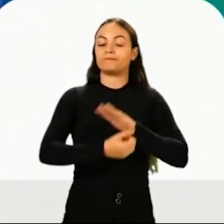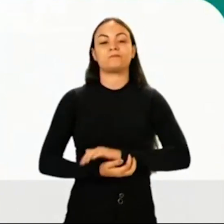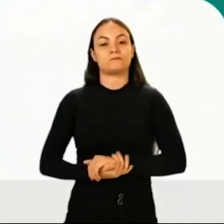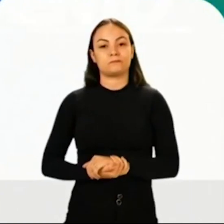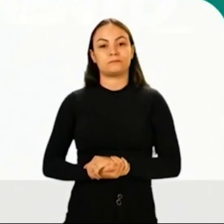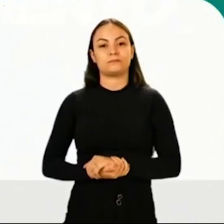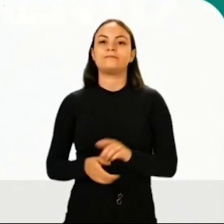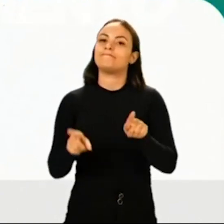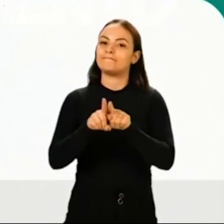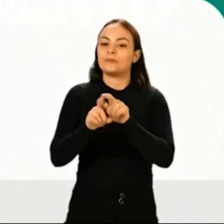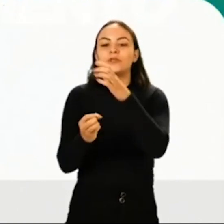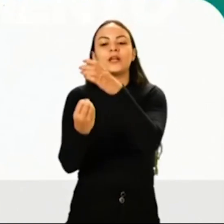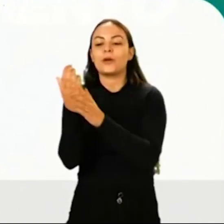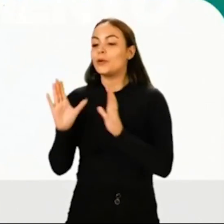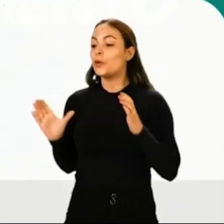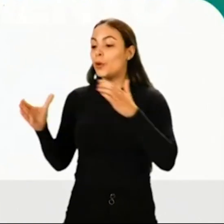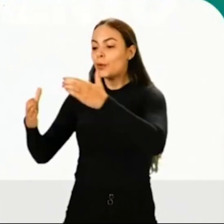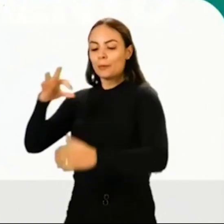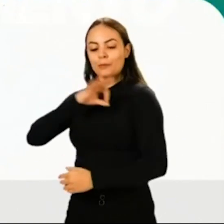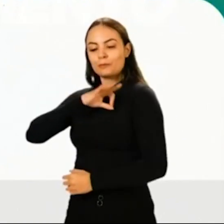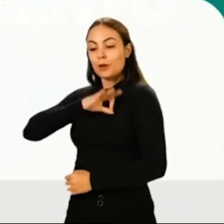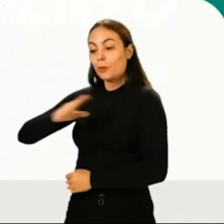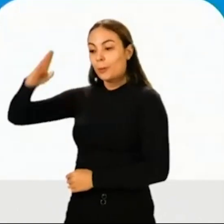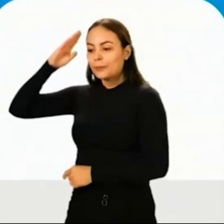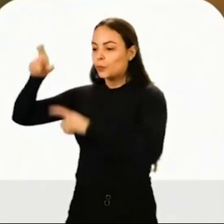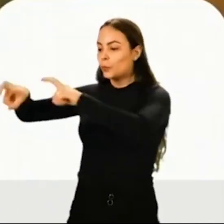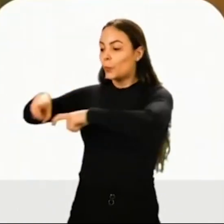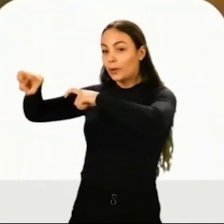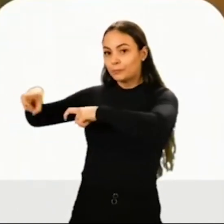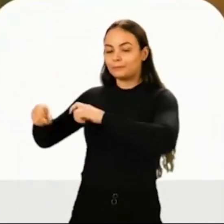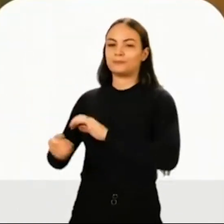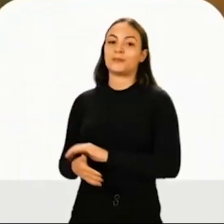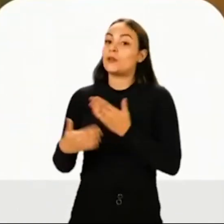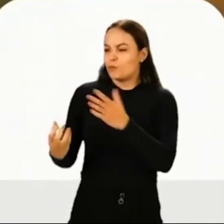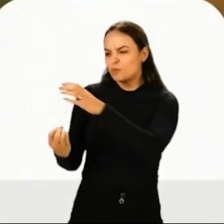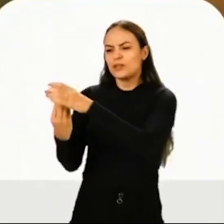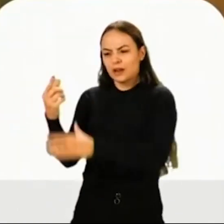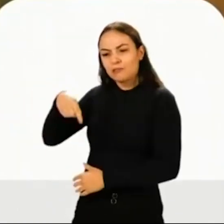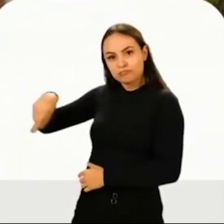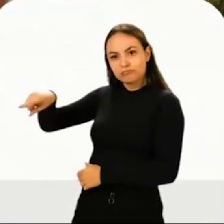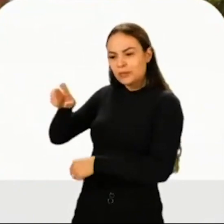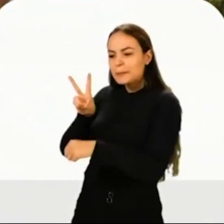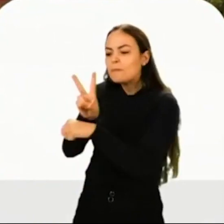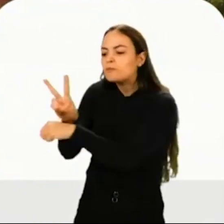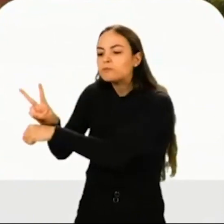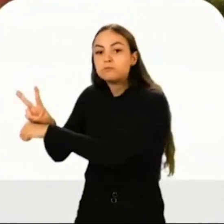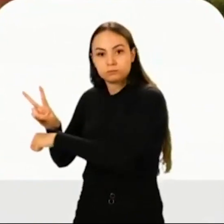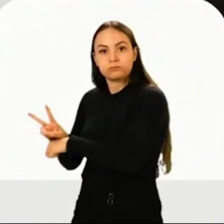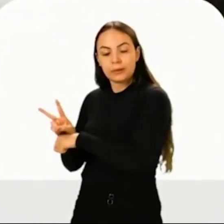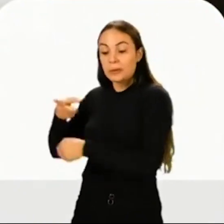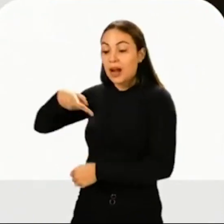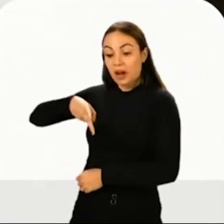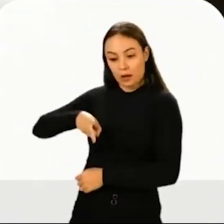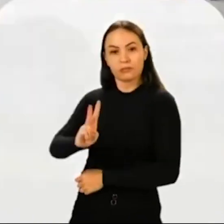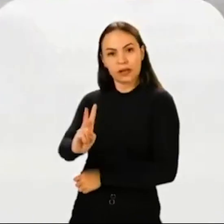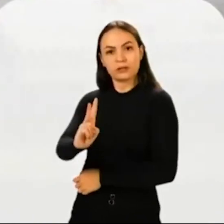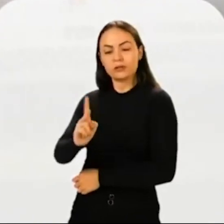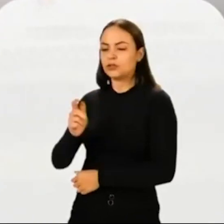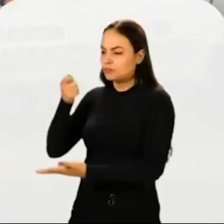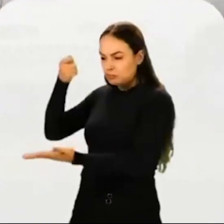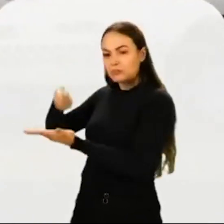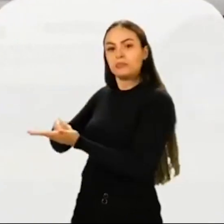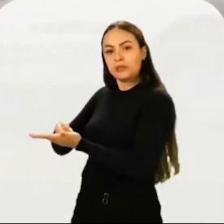Terá também a criação do batalhão de policiamento rural. Então nós vamos criar o batalhão de polícia rural, para garantir proteção,